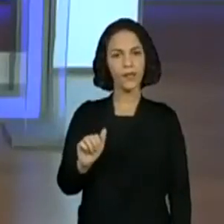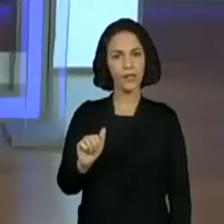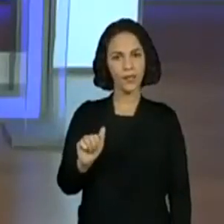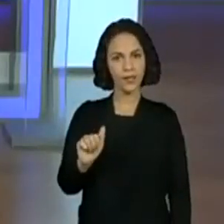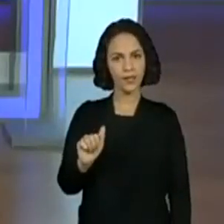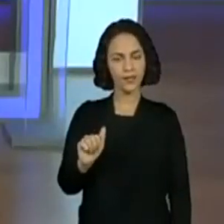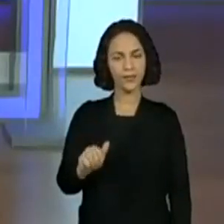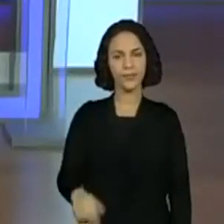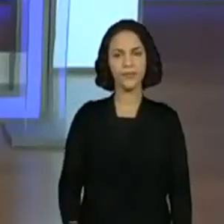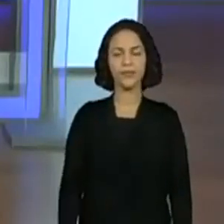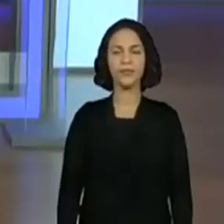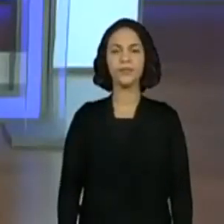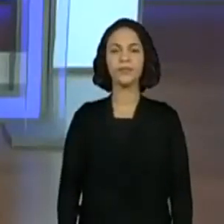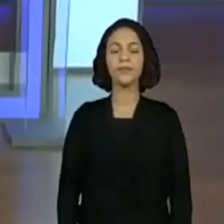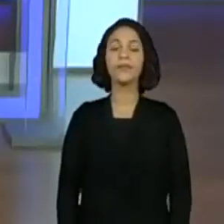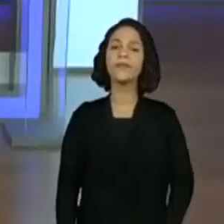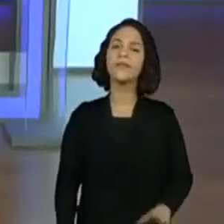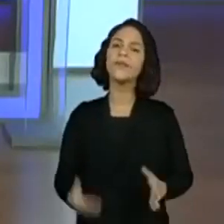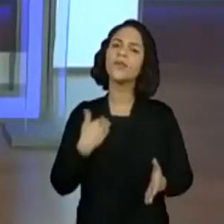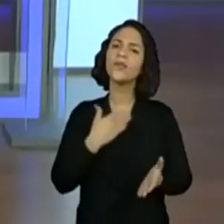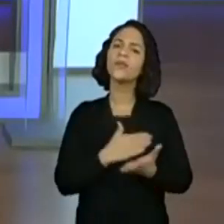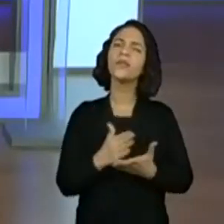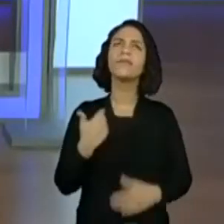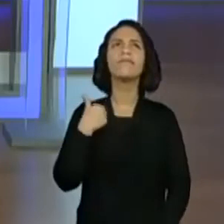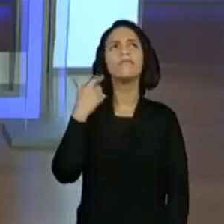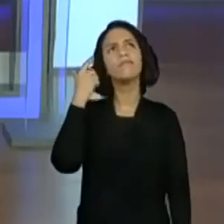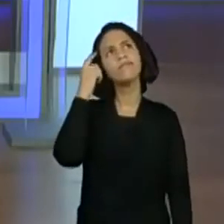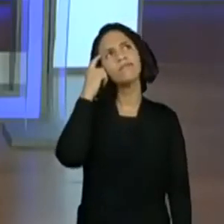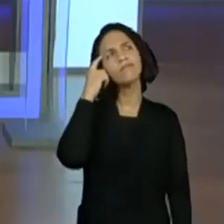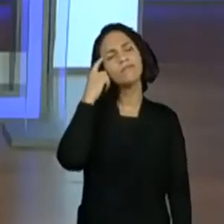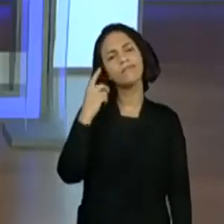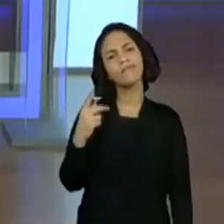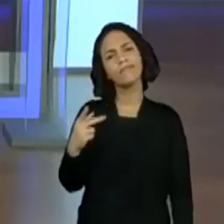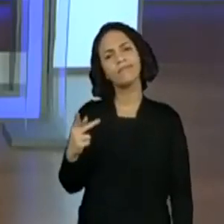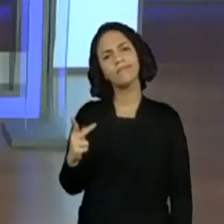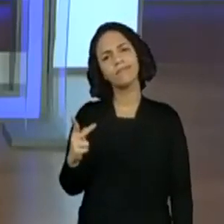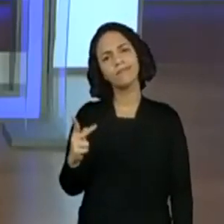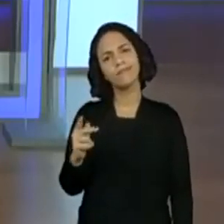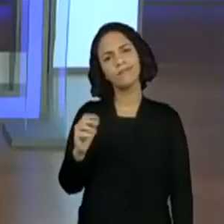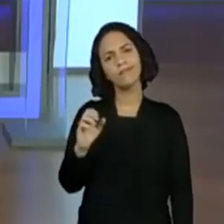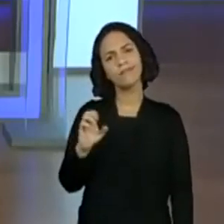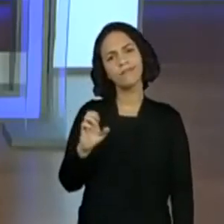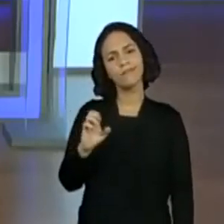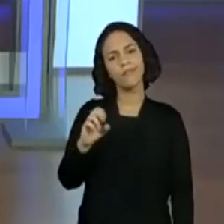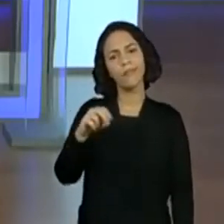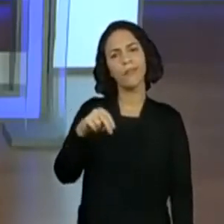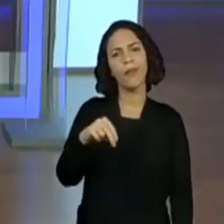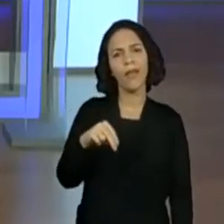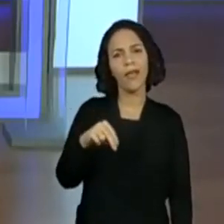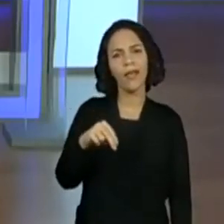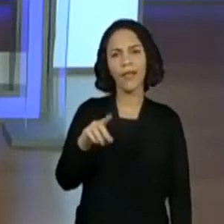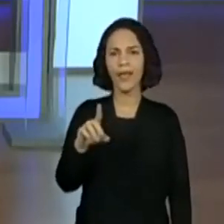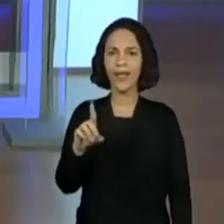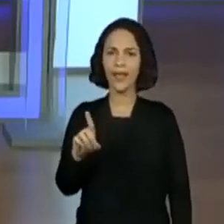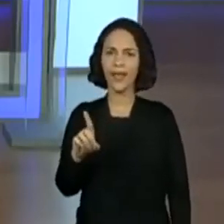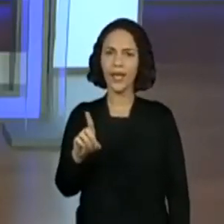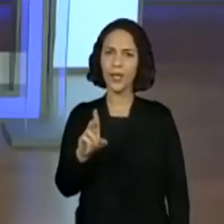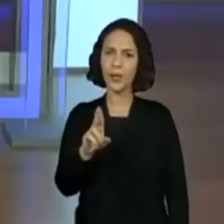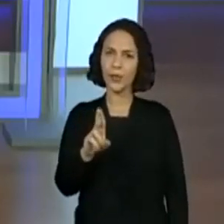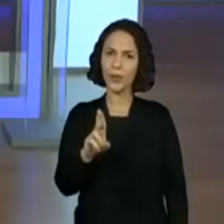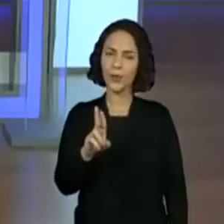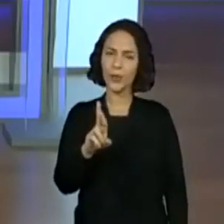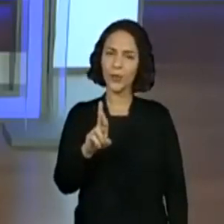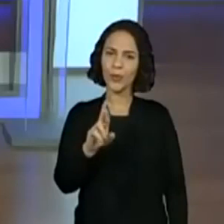Pen... Quando a gente começa a pensar no pendurada, esse começo, a gente lembra de outra palavra que a gente falou do N junto. Então,